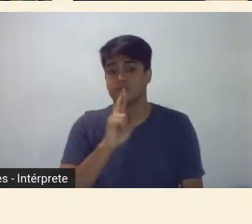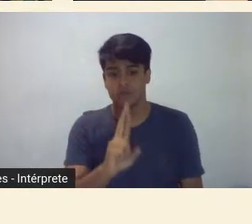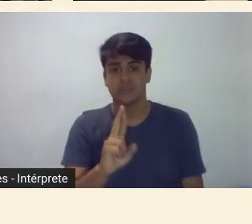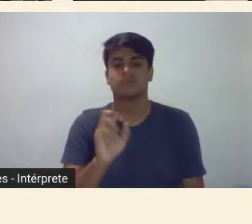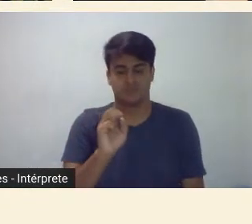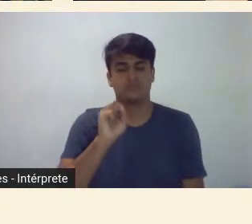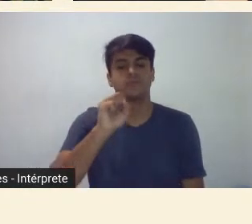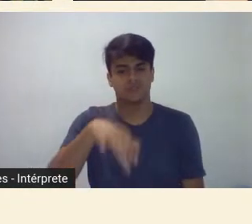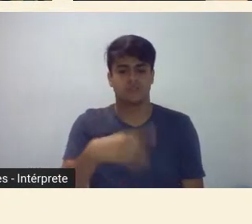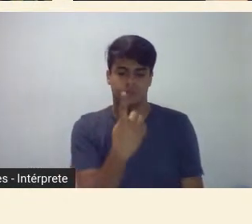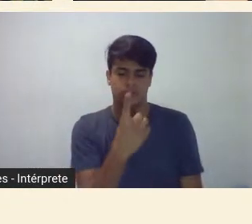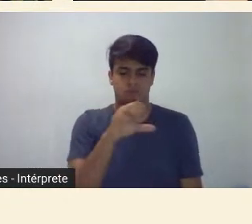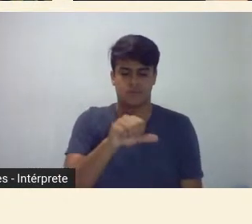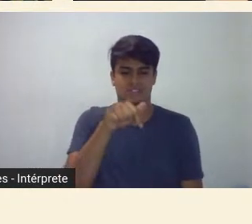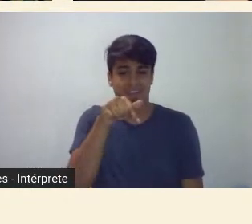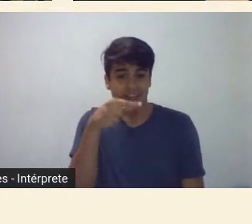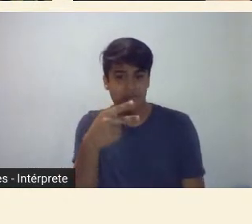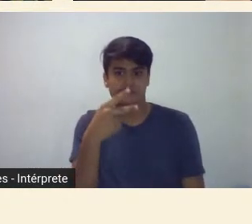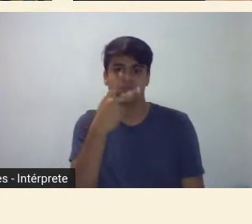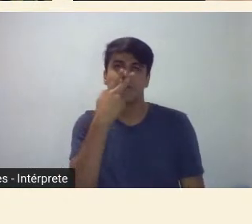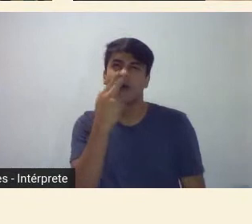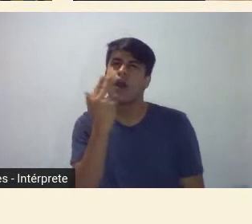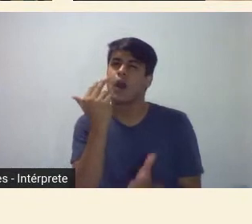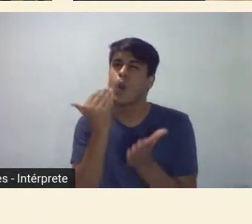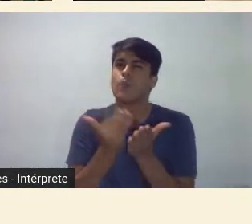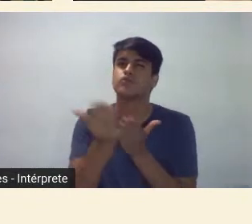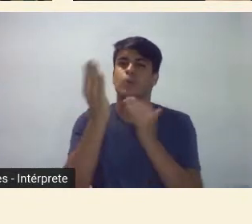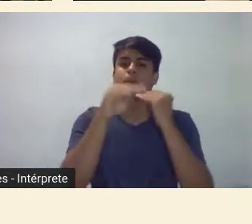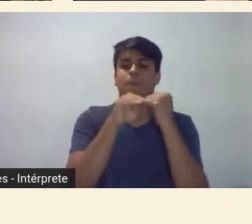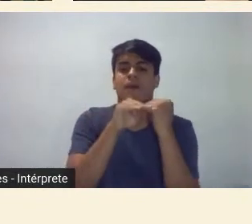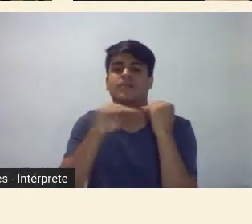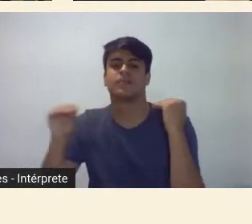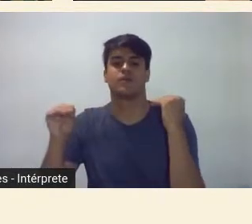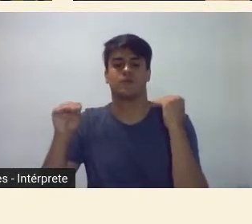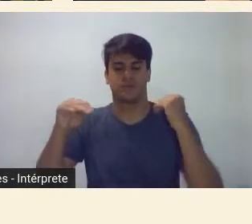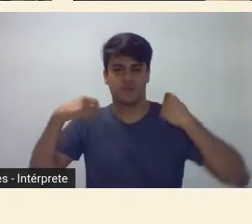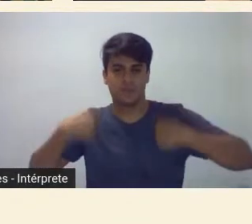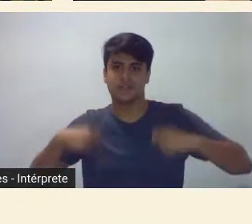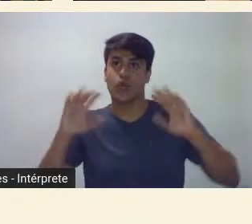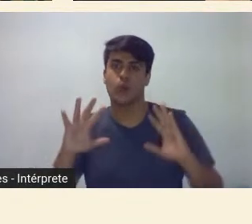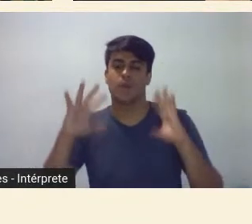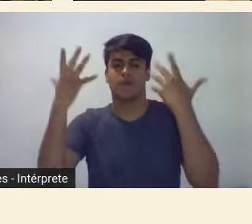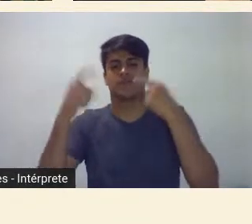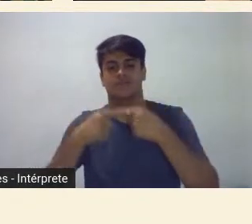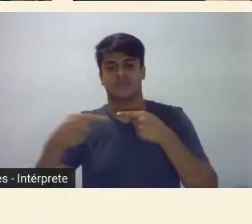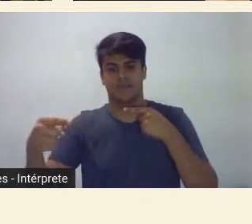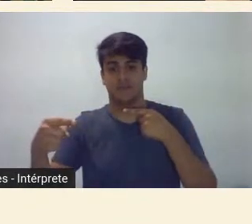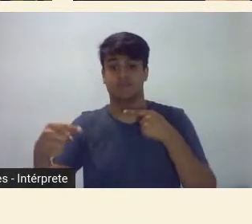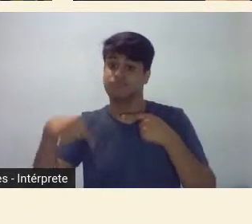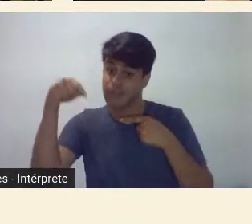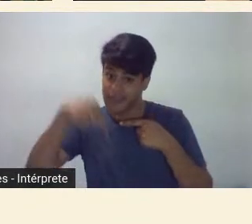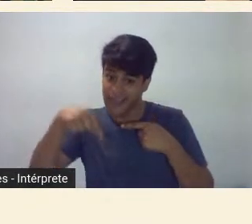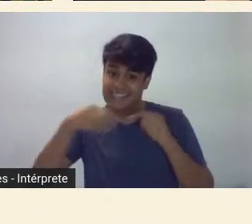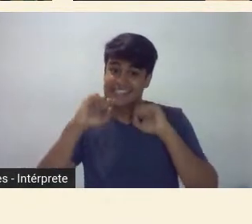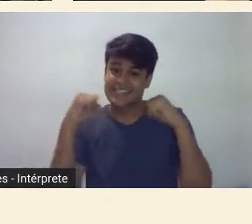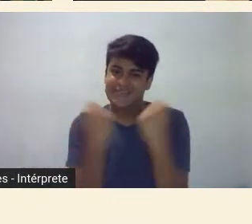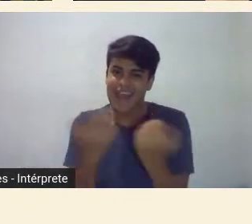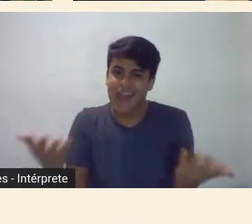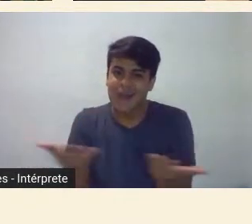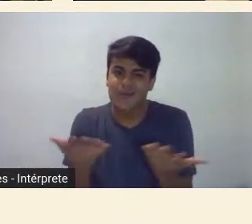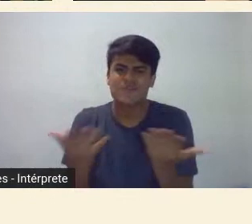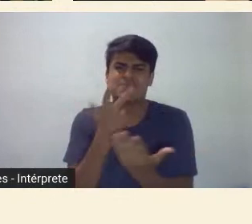que a partir de 72 criou-se um padrão quase oficial de comemoração da semana e que quando visto esse seminário está tentando de alguma forma